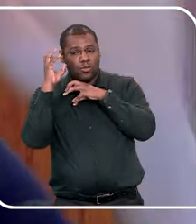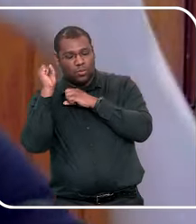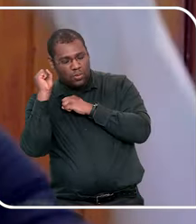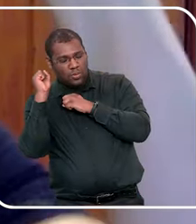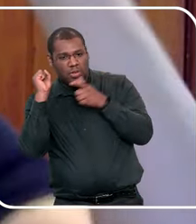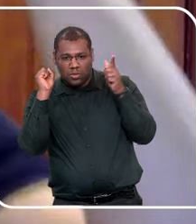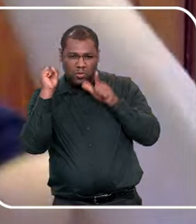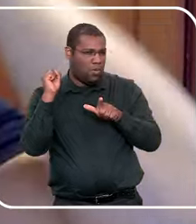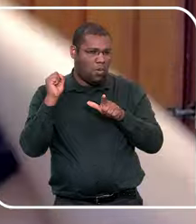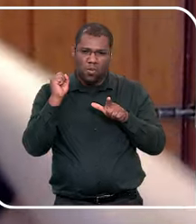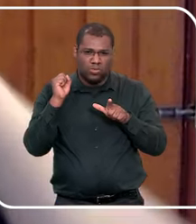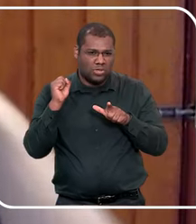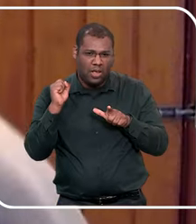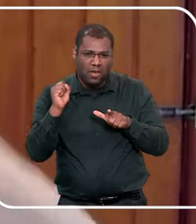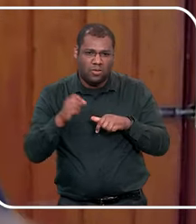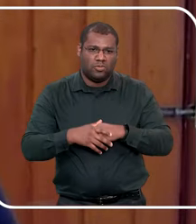criança,